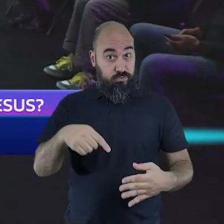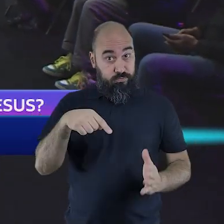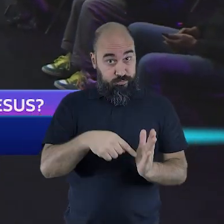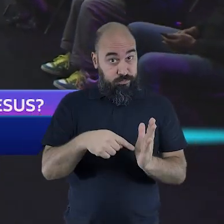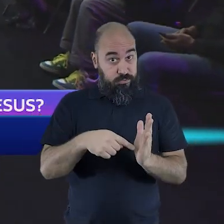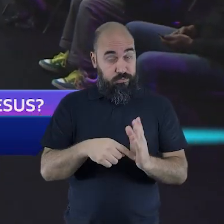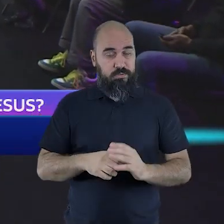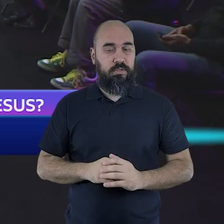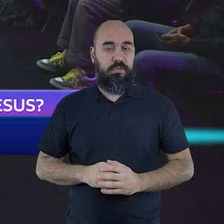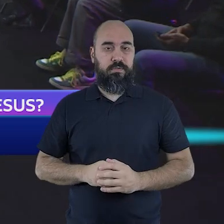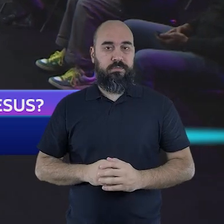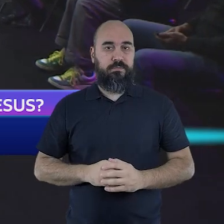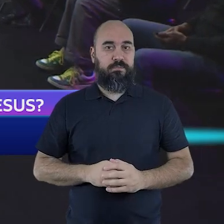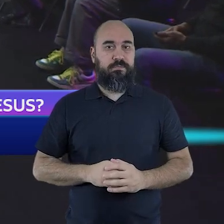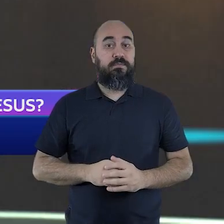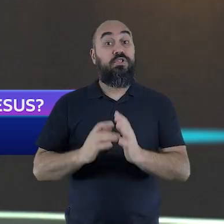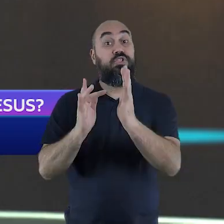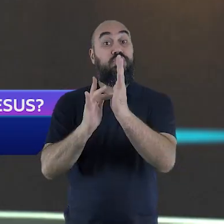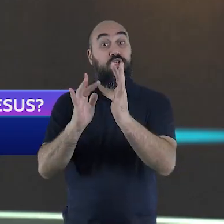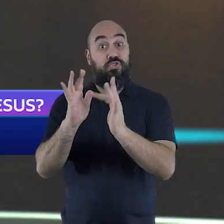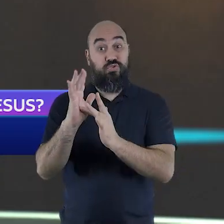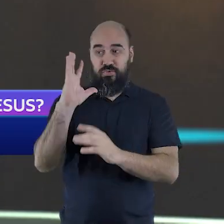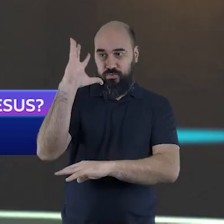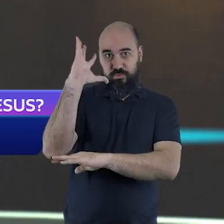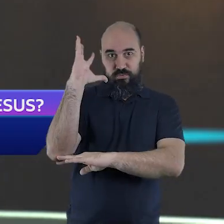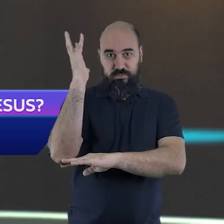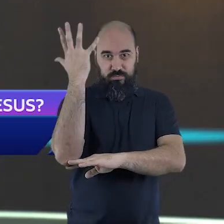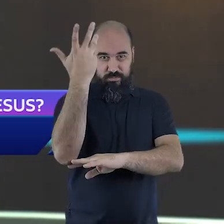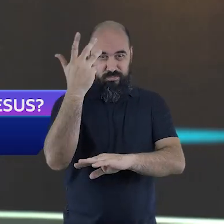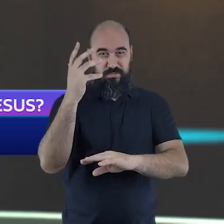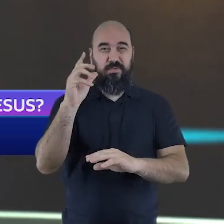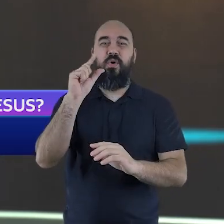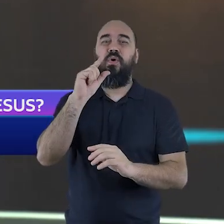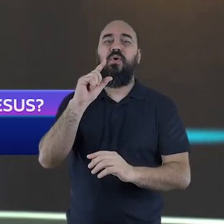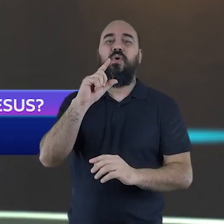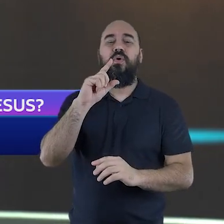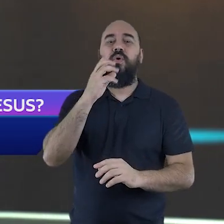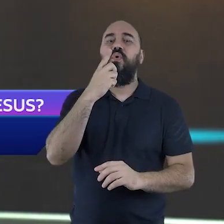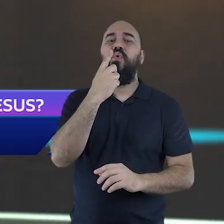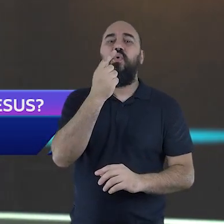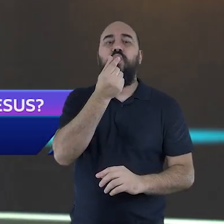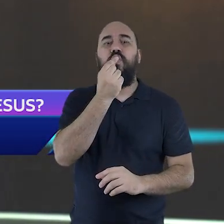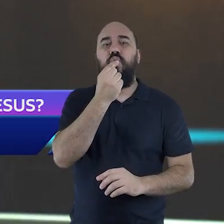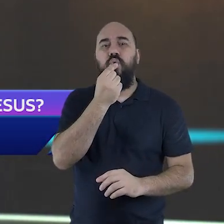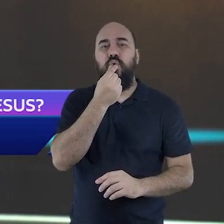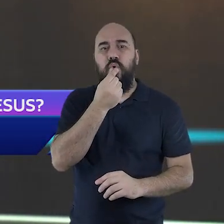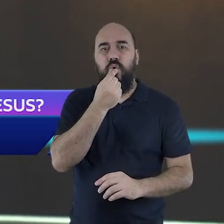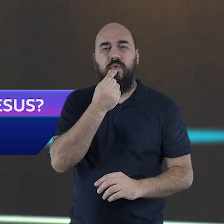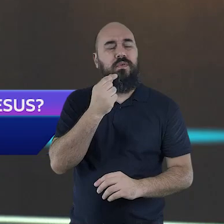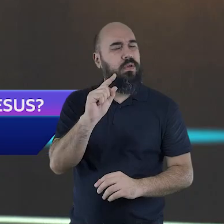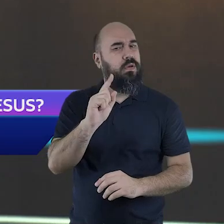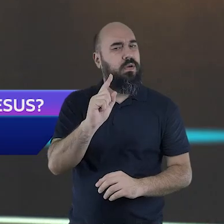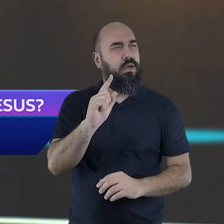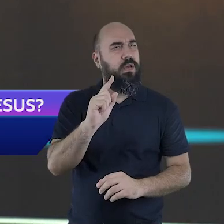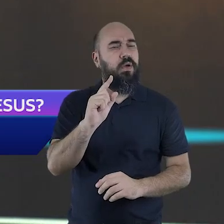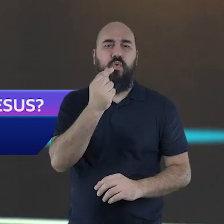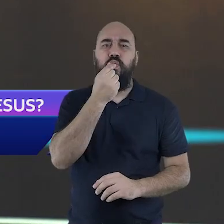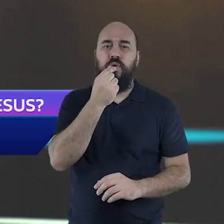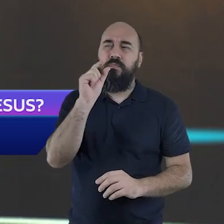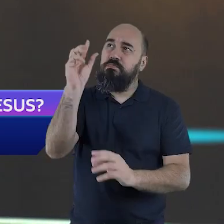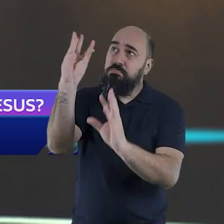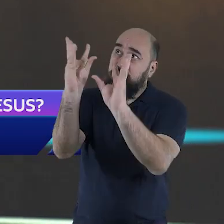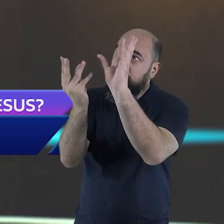a palavra do Senhor. Jesus aqui está no Jardim do Getsemane, está chegando no momento final da sua vida,